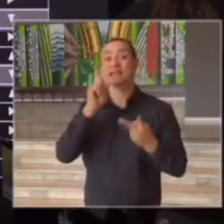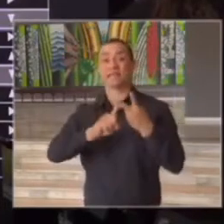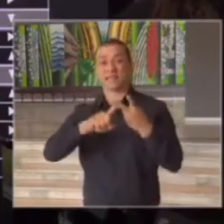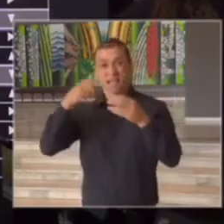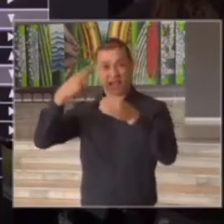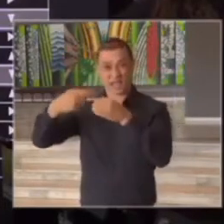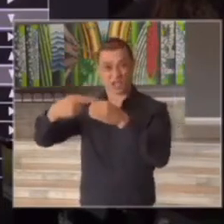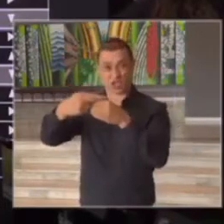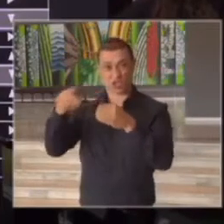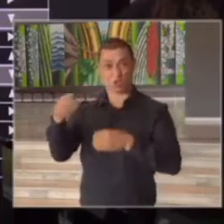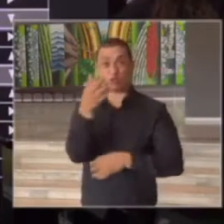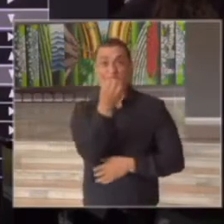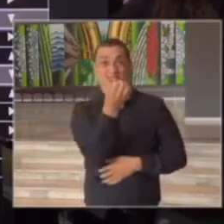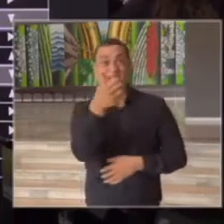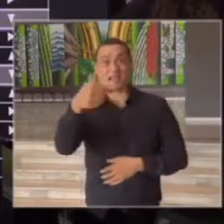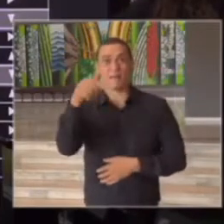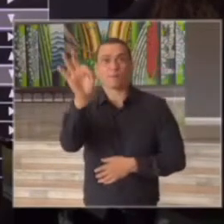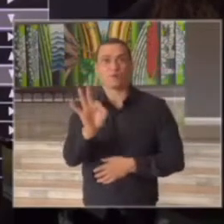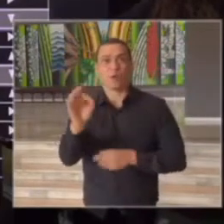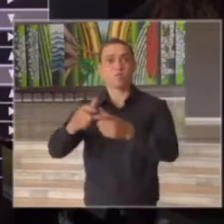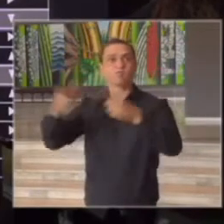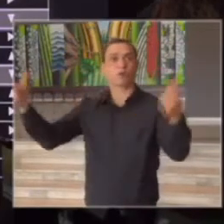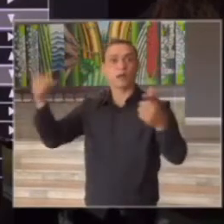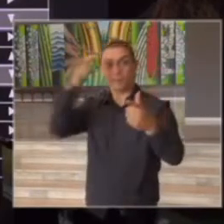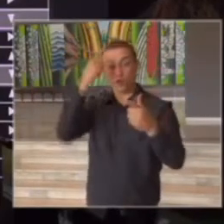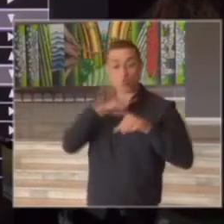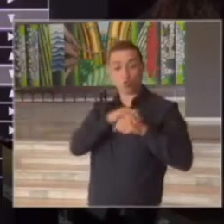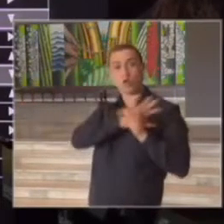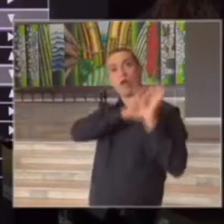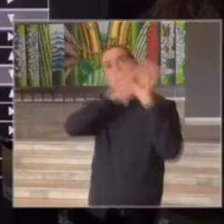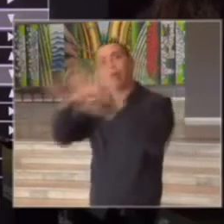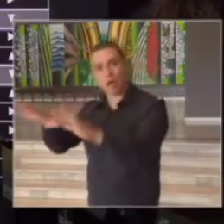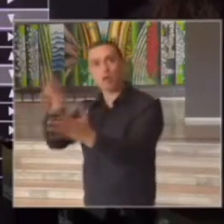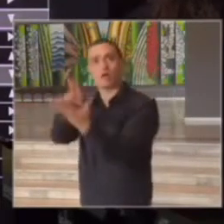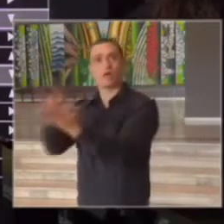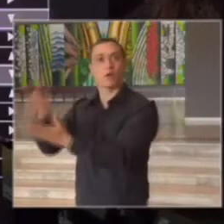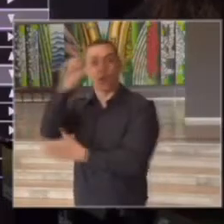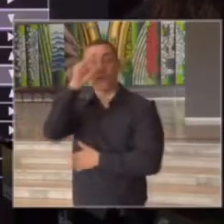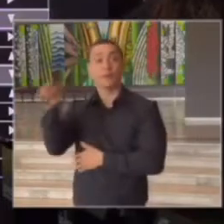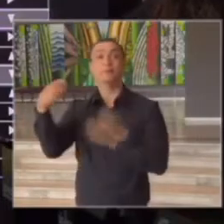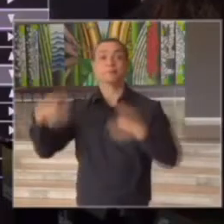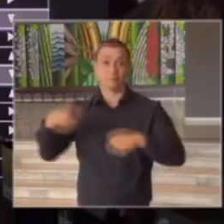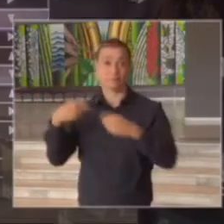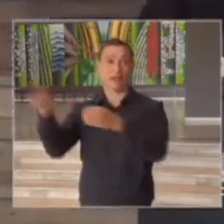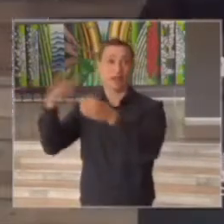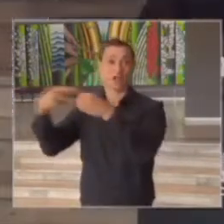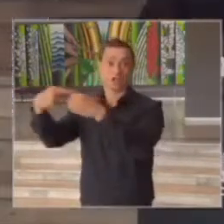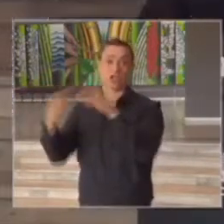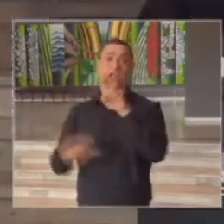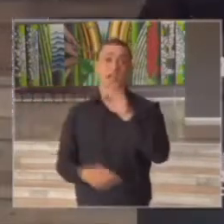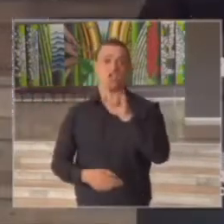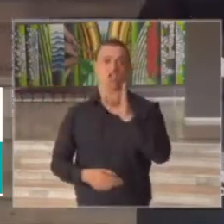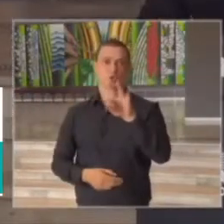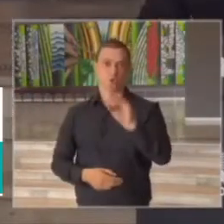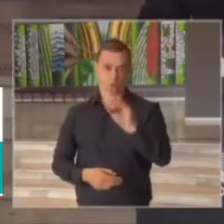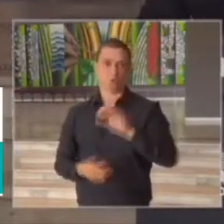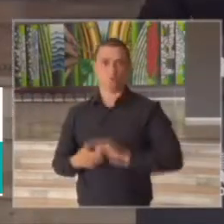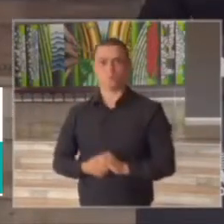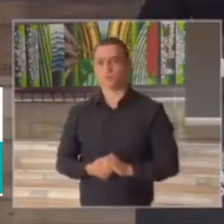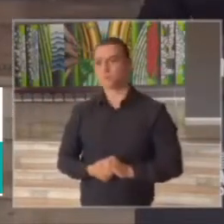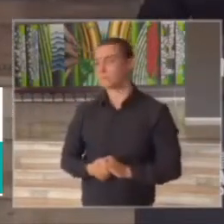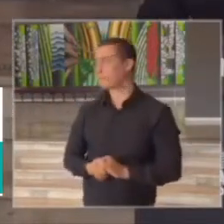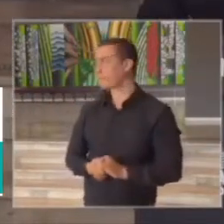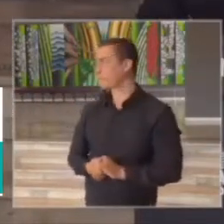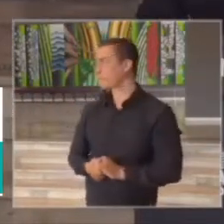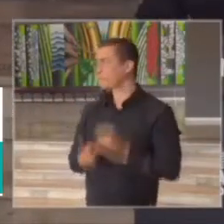de Registro pode passar por favor bom aqui são as duas regiões nós colocamos